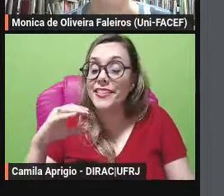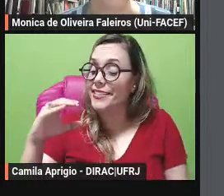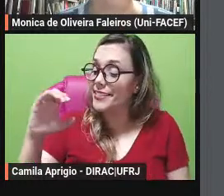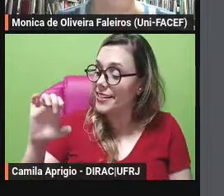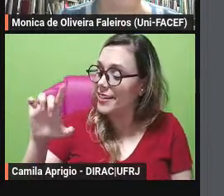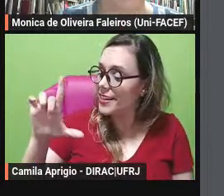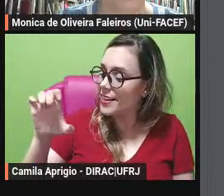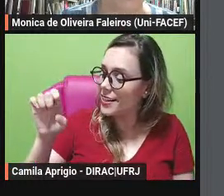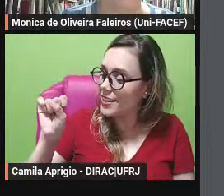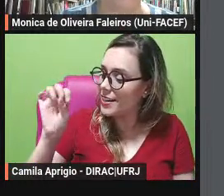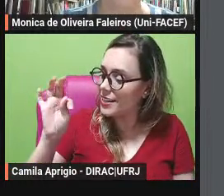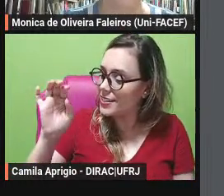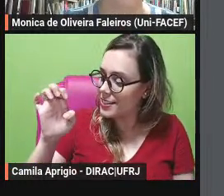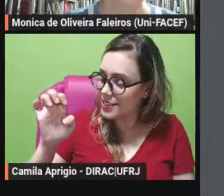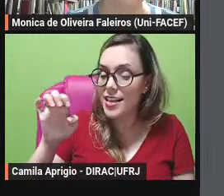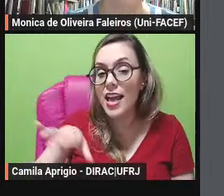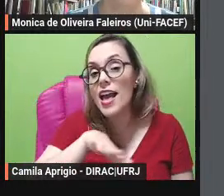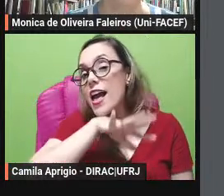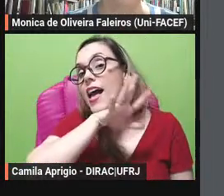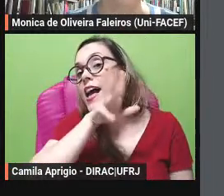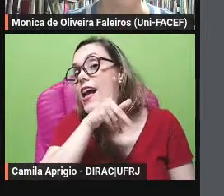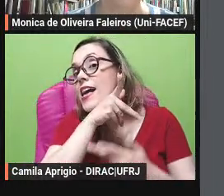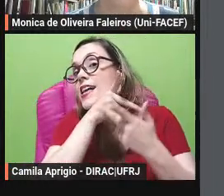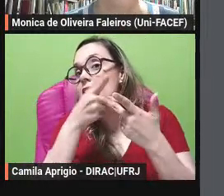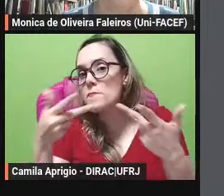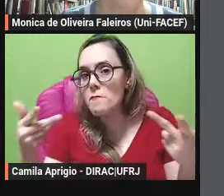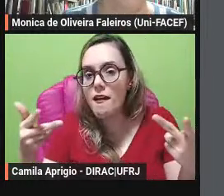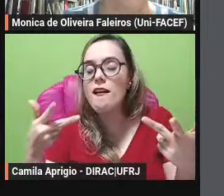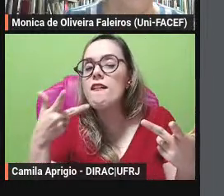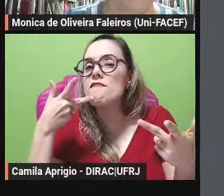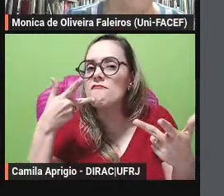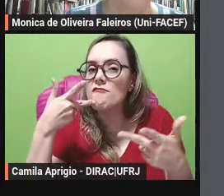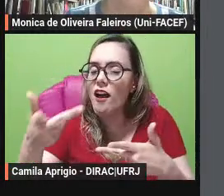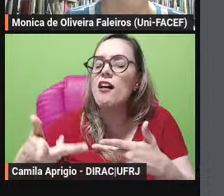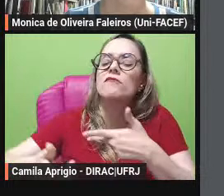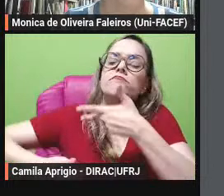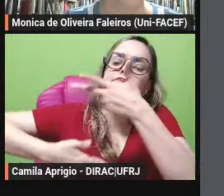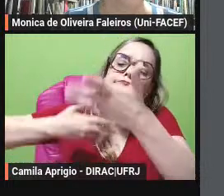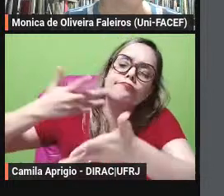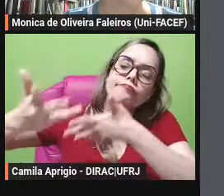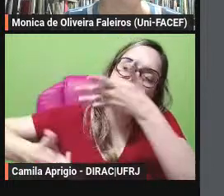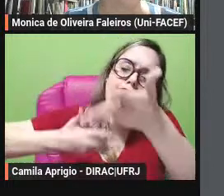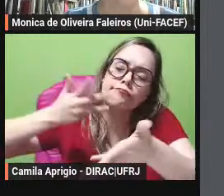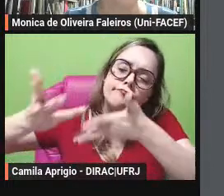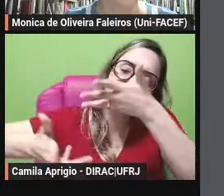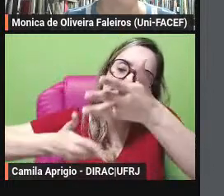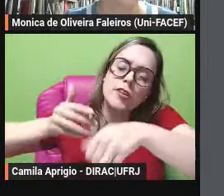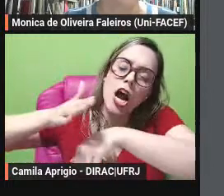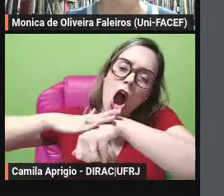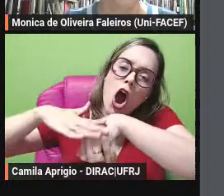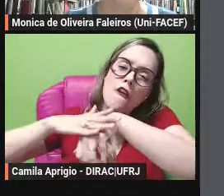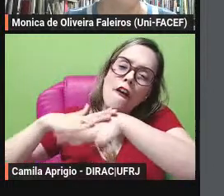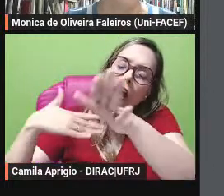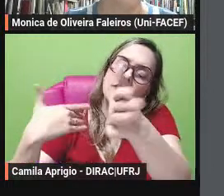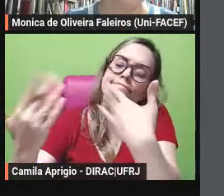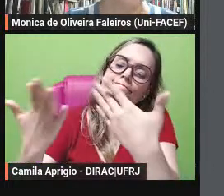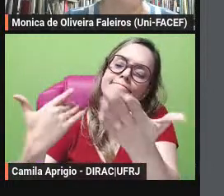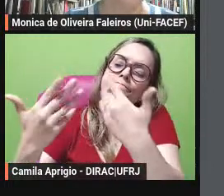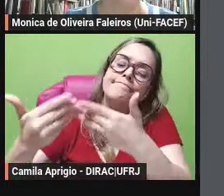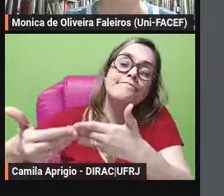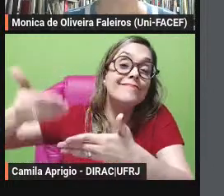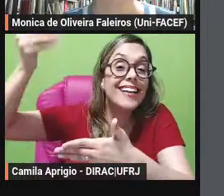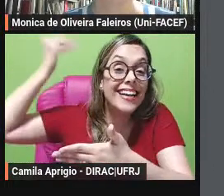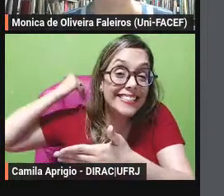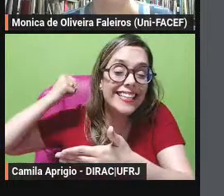tempo em que os animais falavam nessa menção a alegorização já se tornou um clichê e já aparece